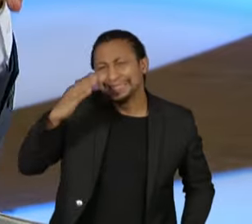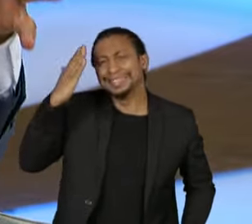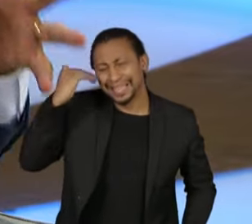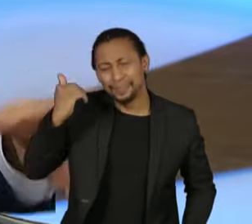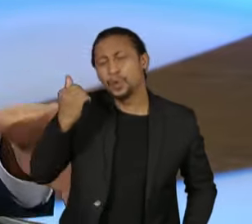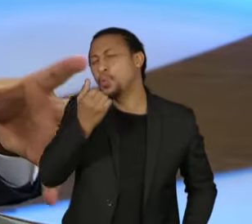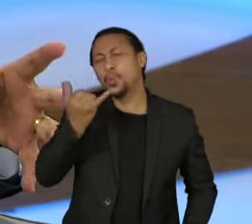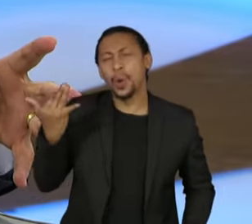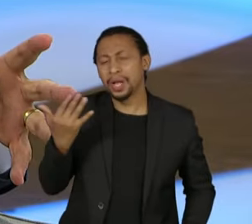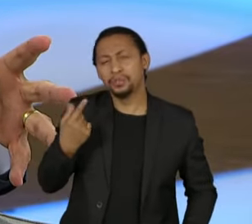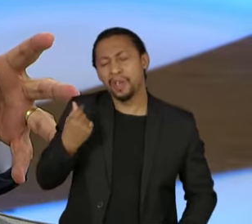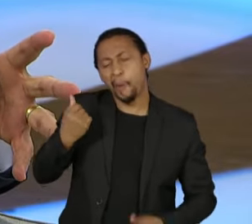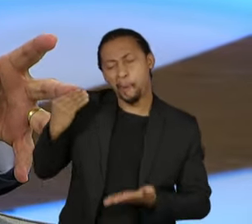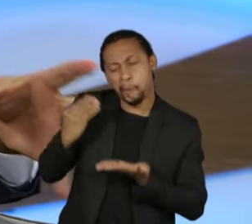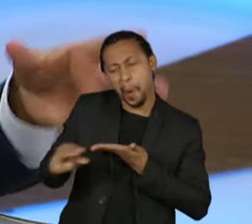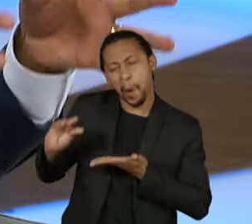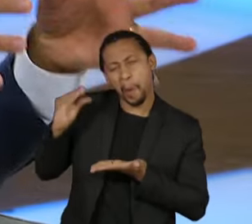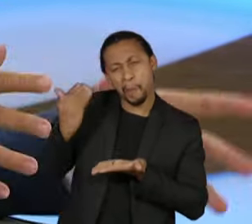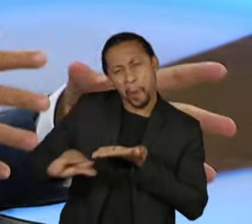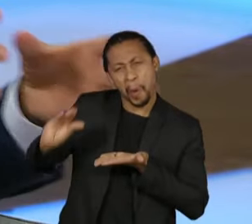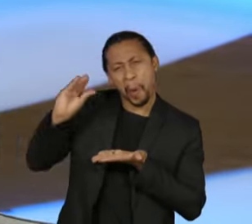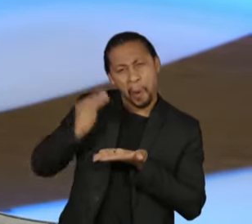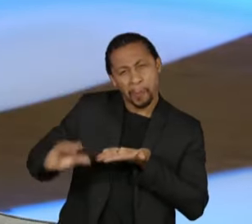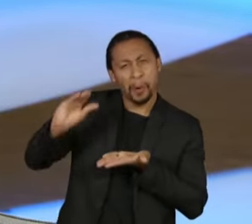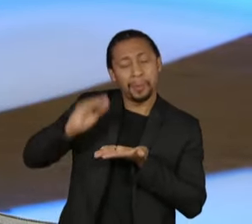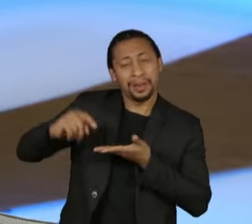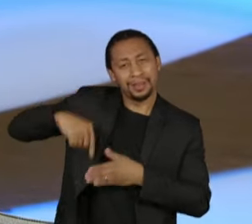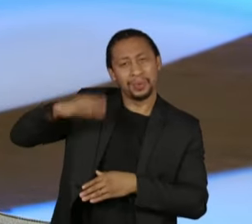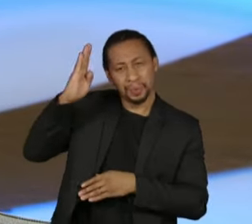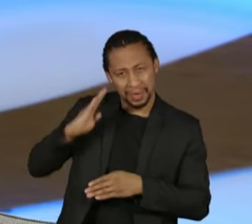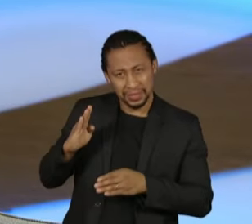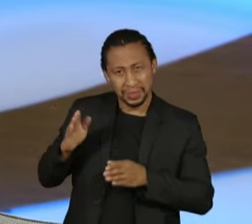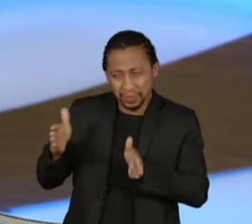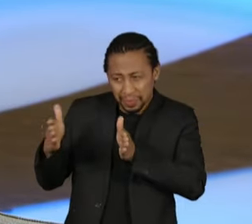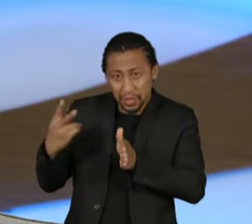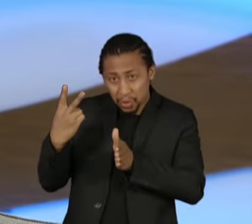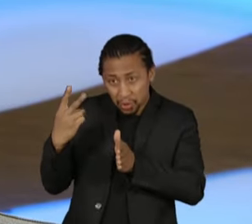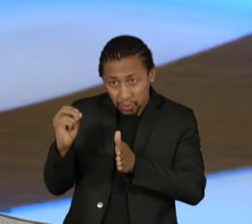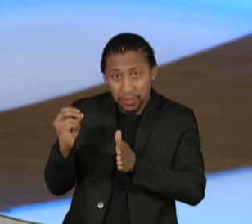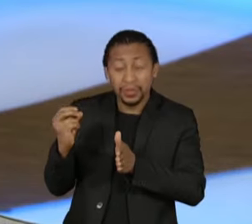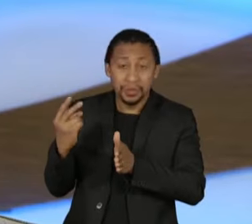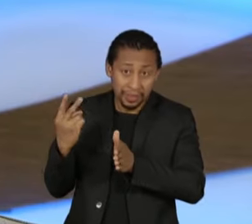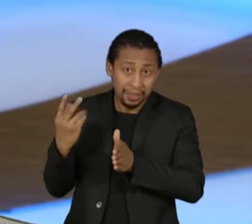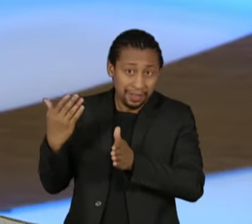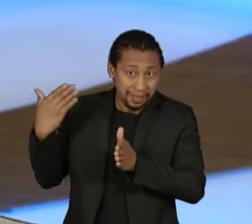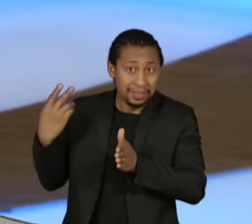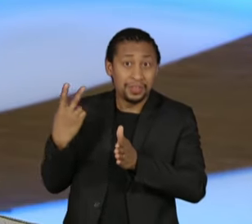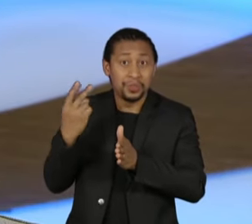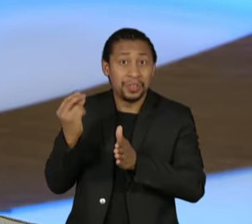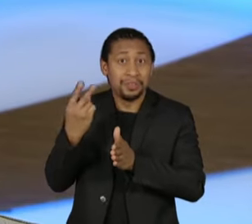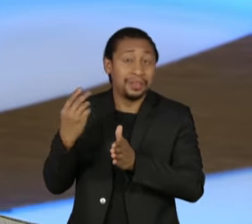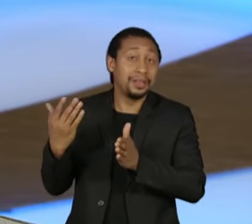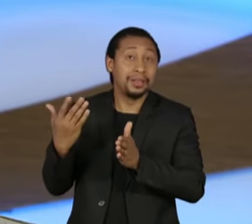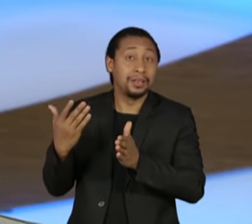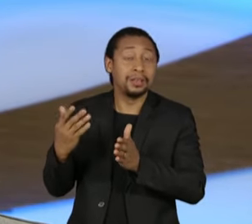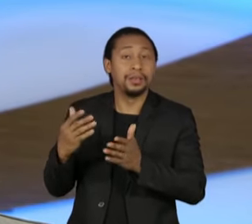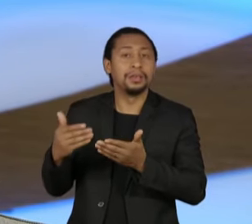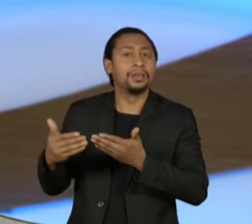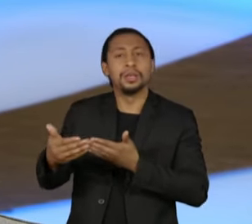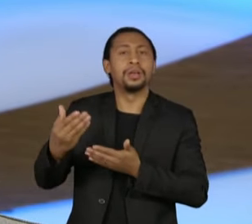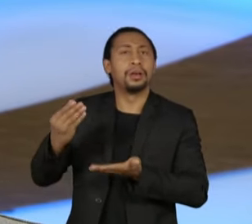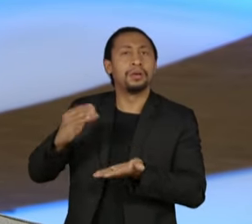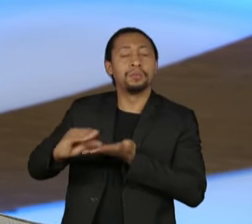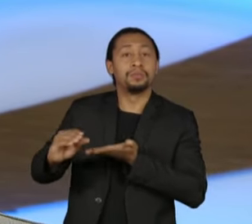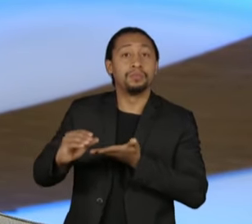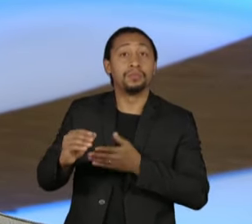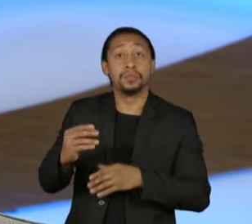inteiro, o ano inteiro, em 2023, 22 bilhões de reais. O Estado do Piauí,